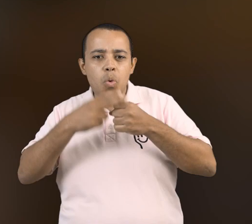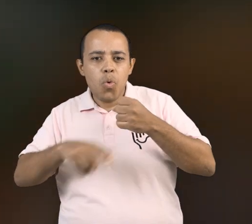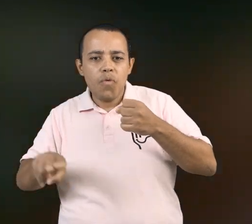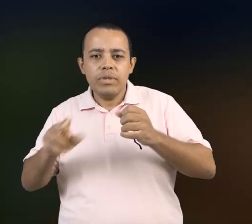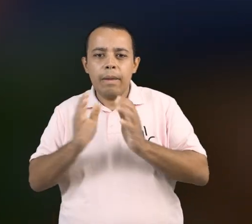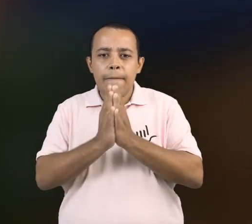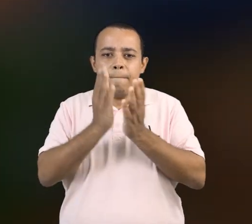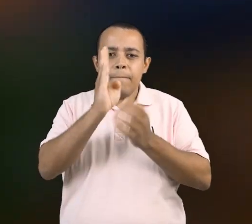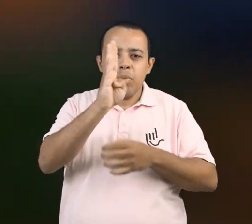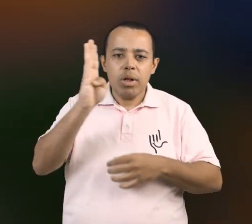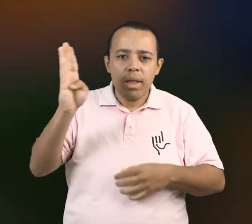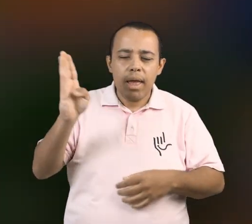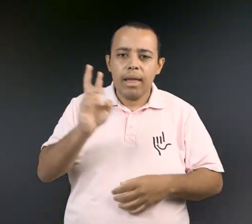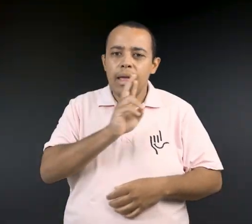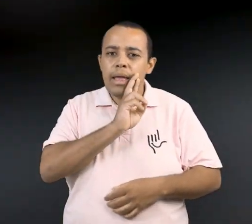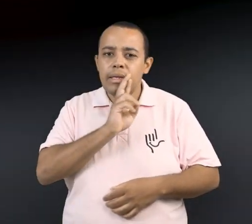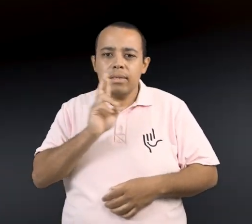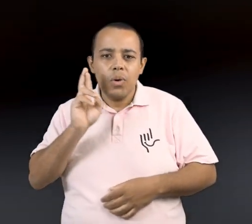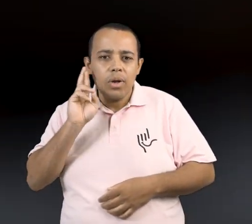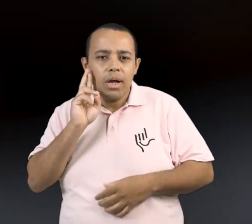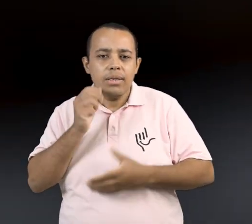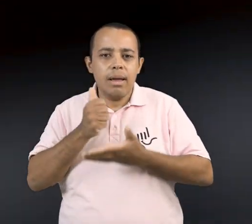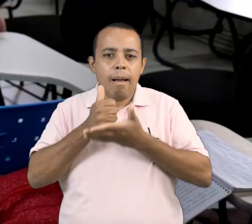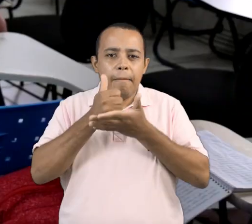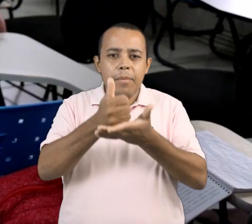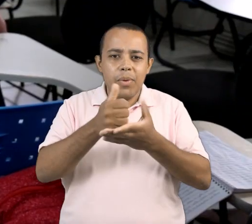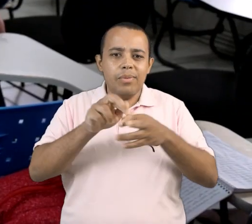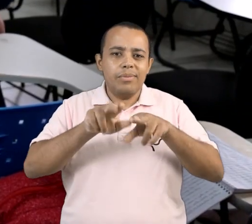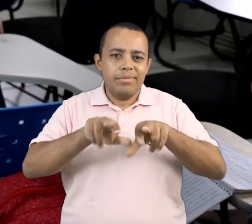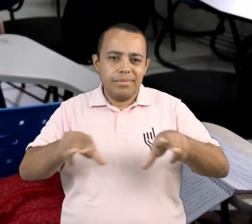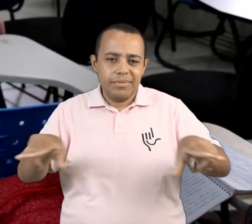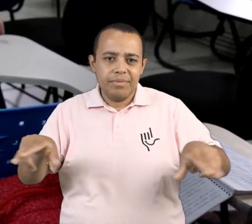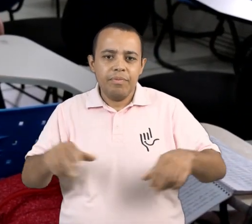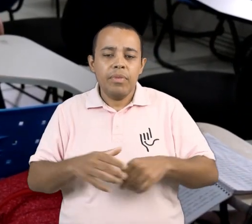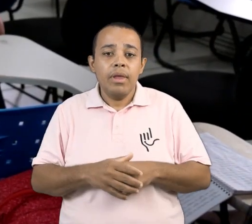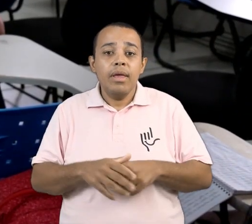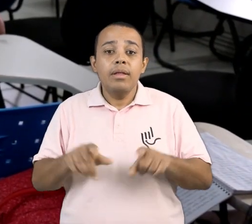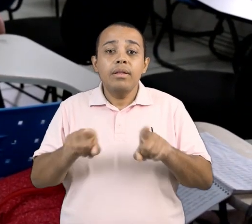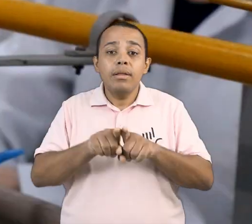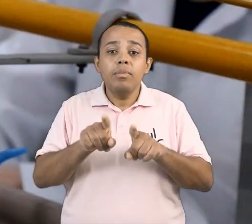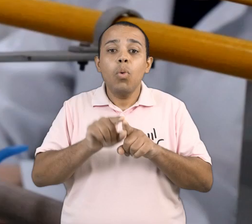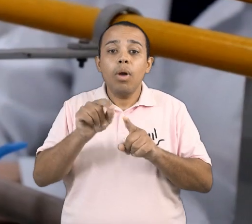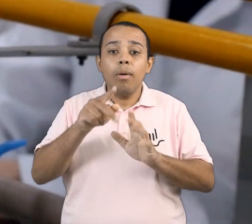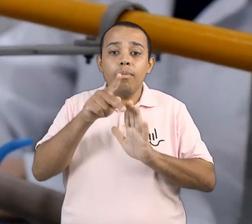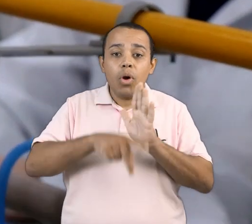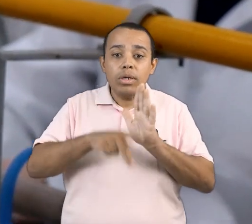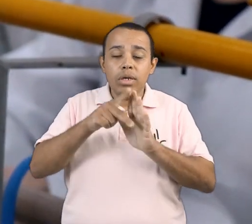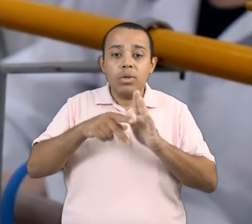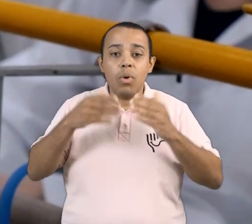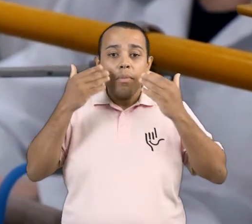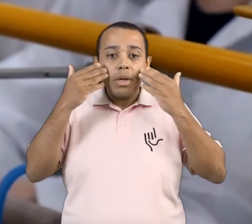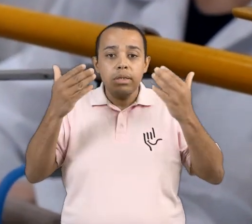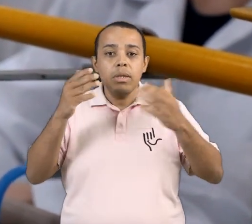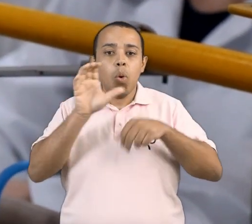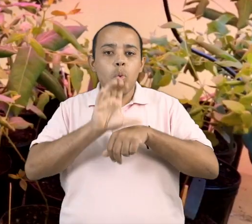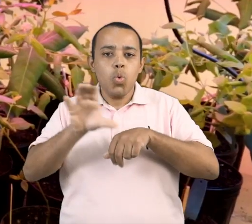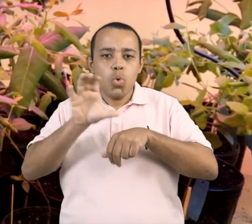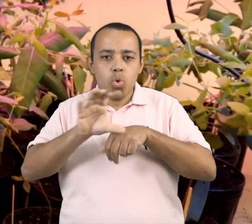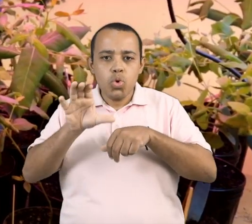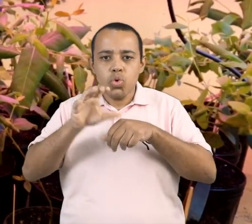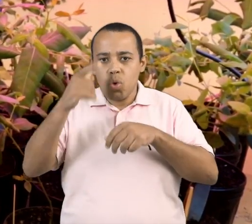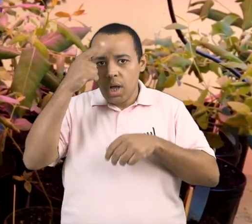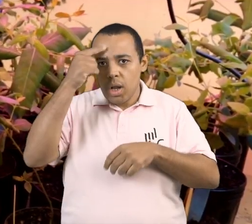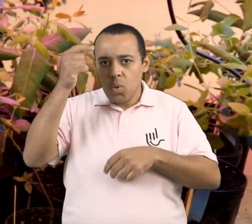restaurante universitário e os auxílios da assistência estudantil. E ainda colocamos em prática um projeto que vai apresentar os cursos de